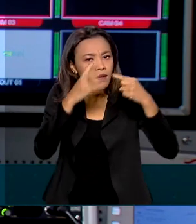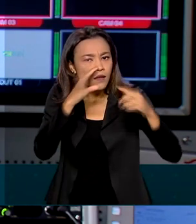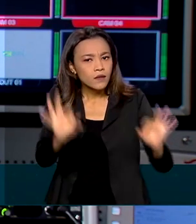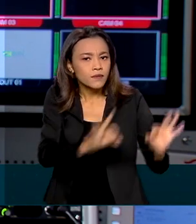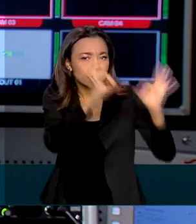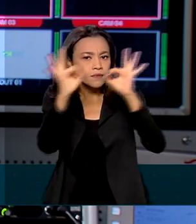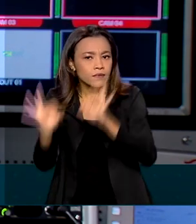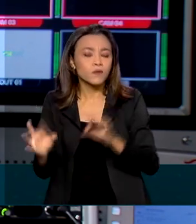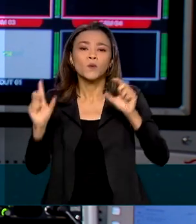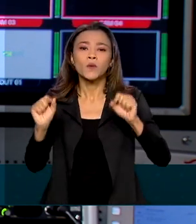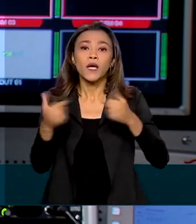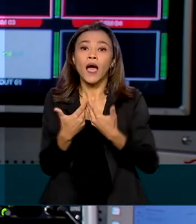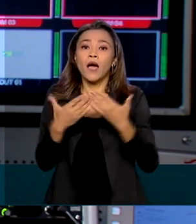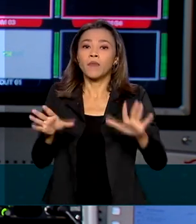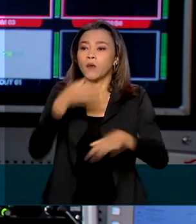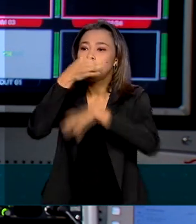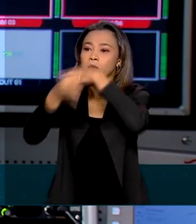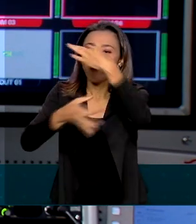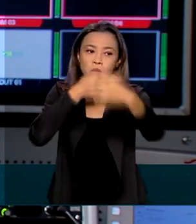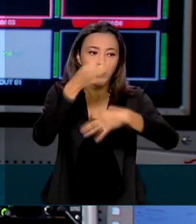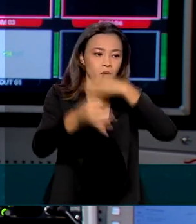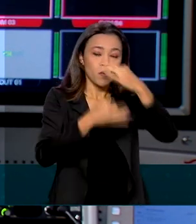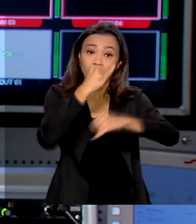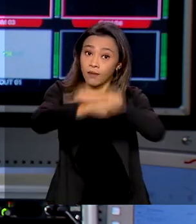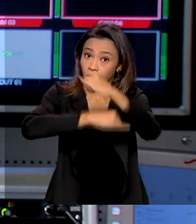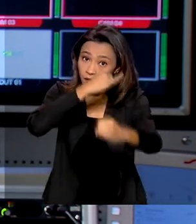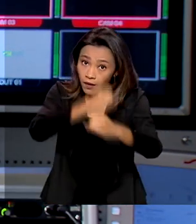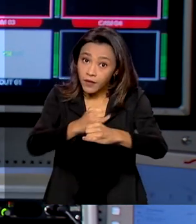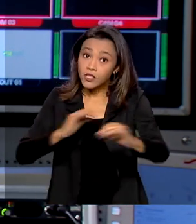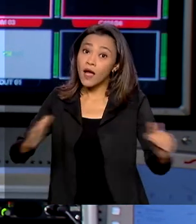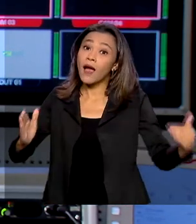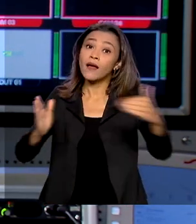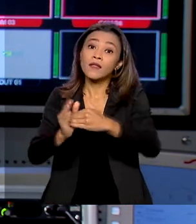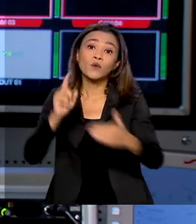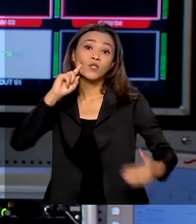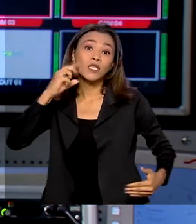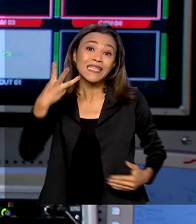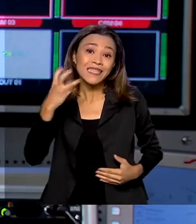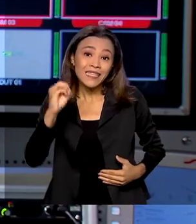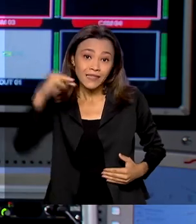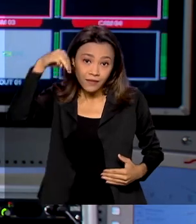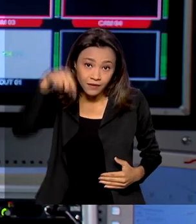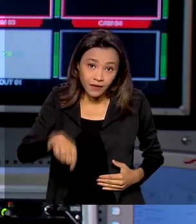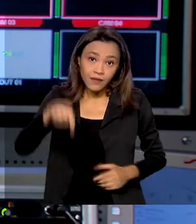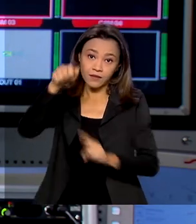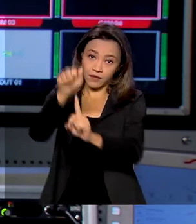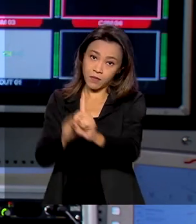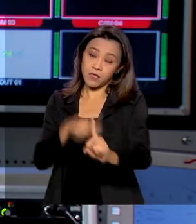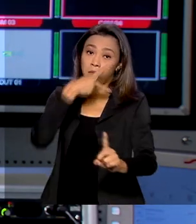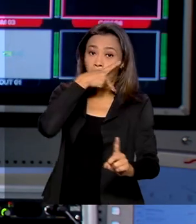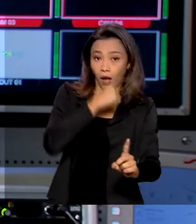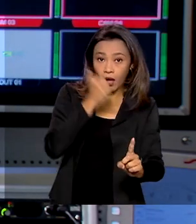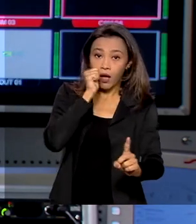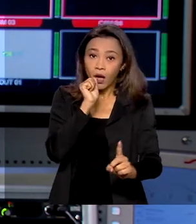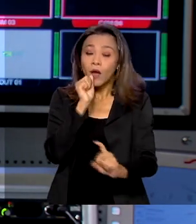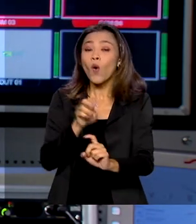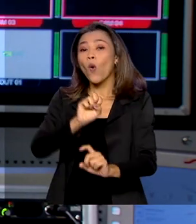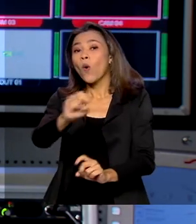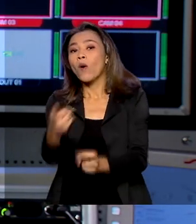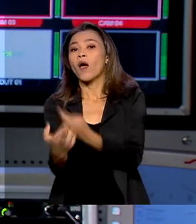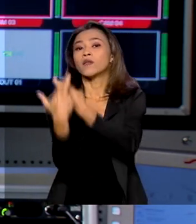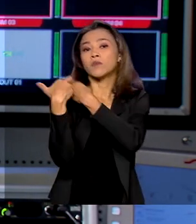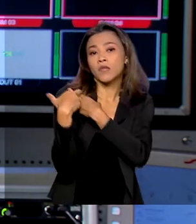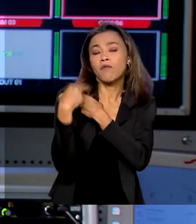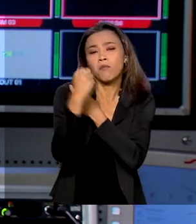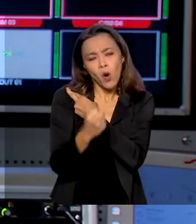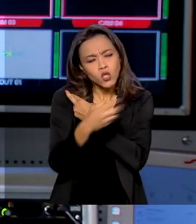Há uma consulta pública aberta na internet até 30 deste mês em que pais e responsáveis podem enviar